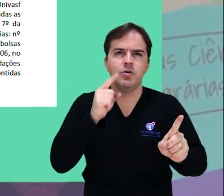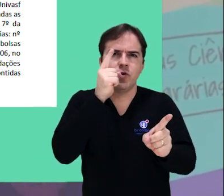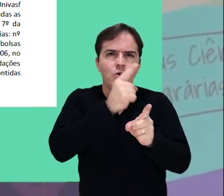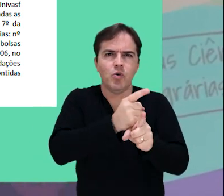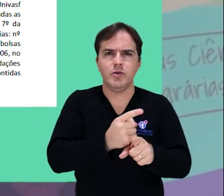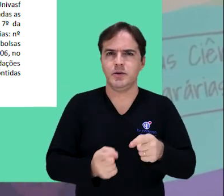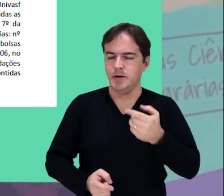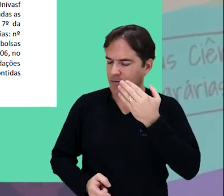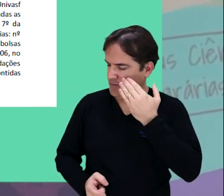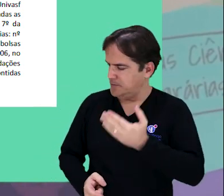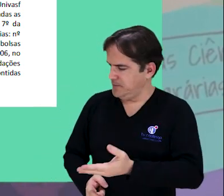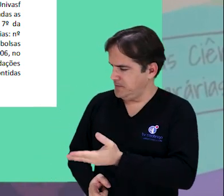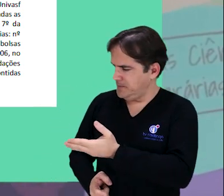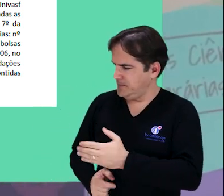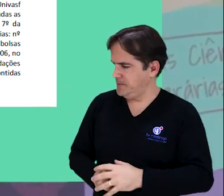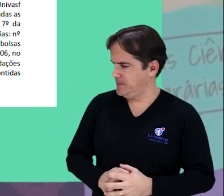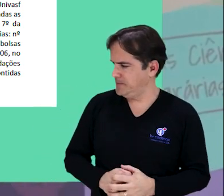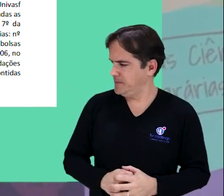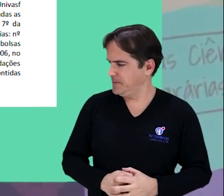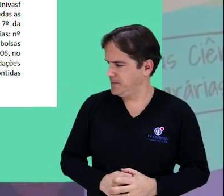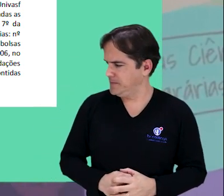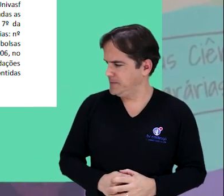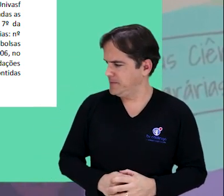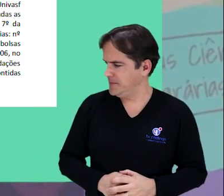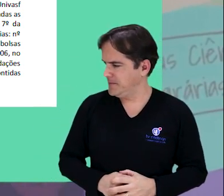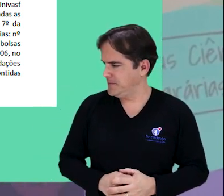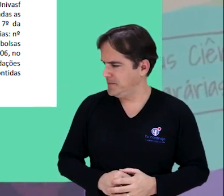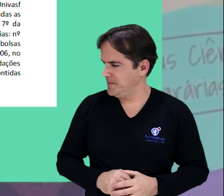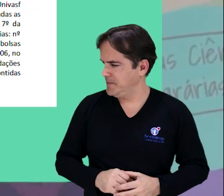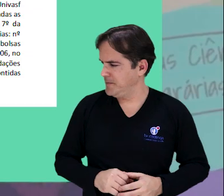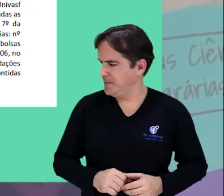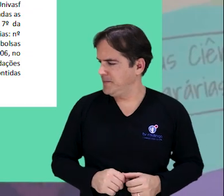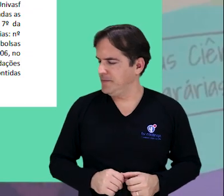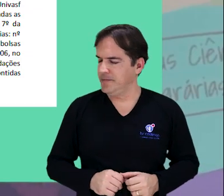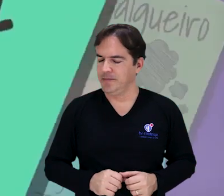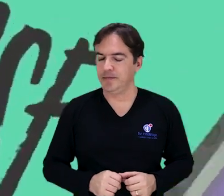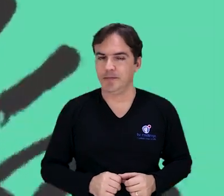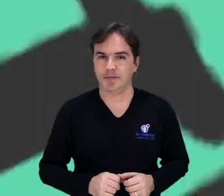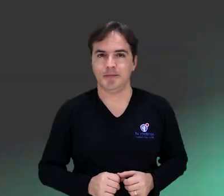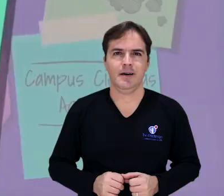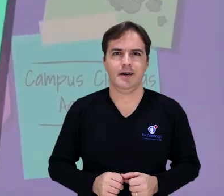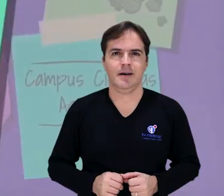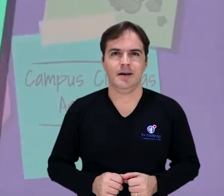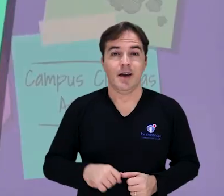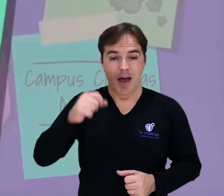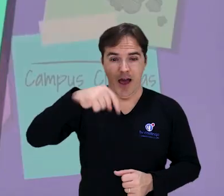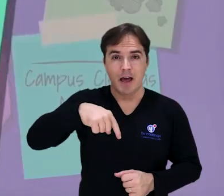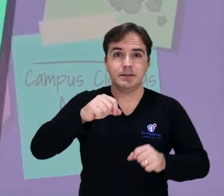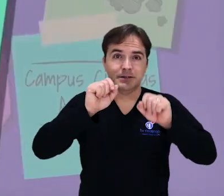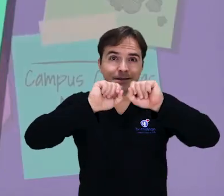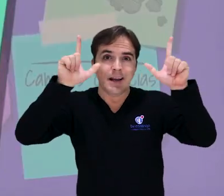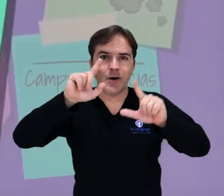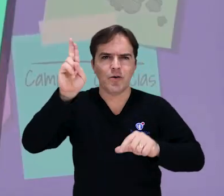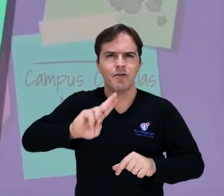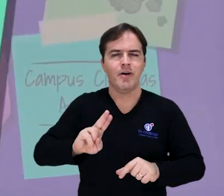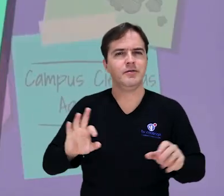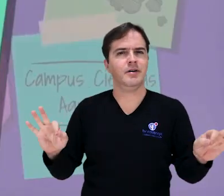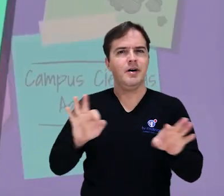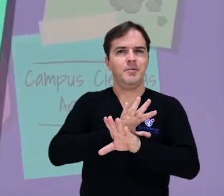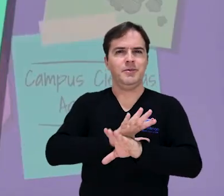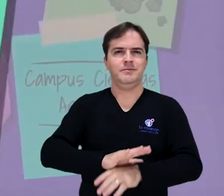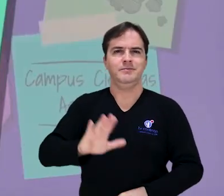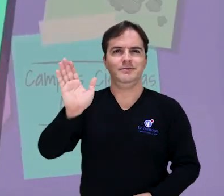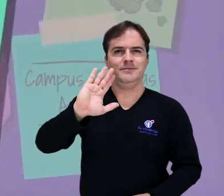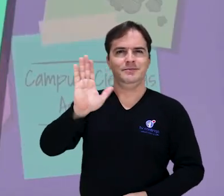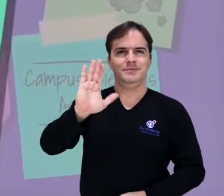.univasf.edu.br.ps Essa a edição do Se Liga Univasf e fica